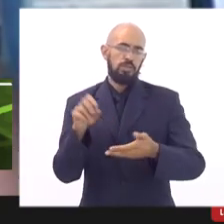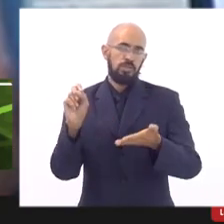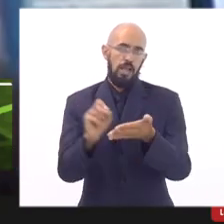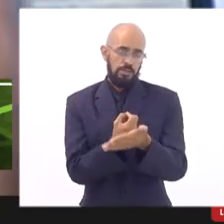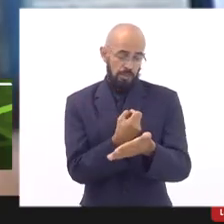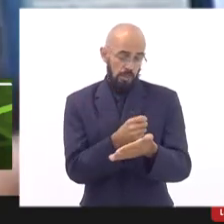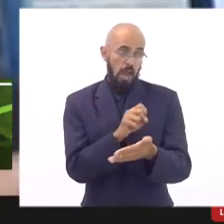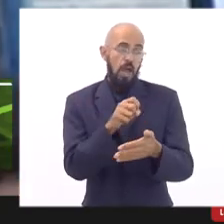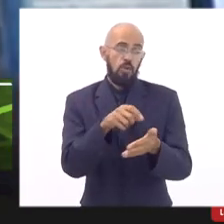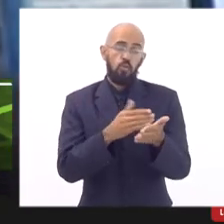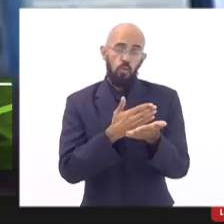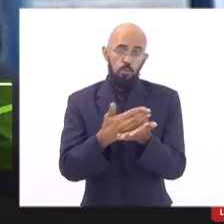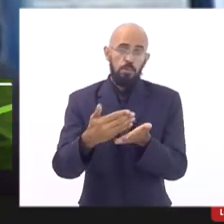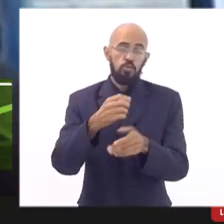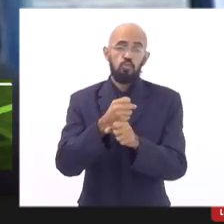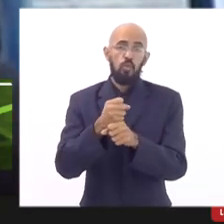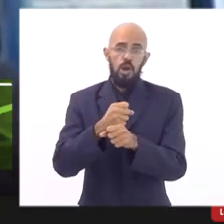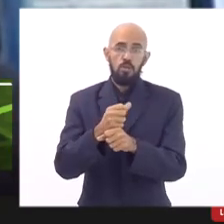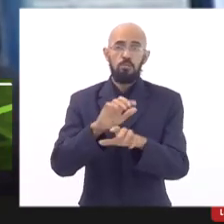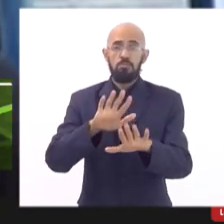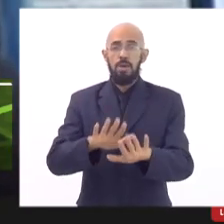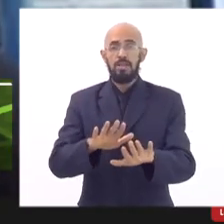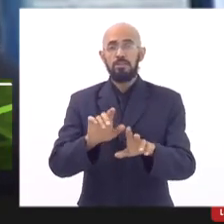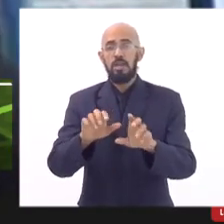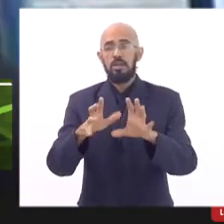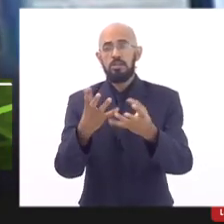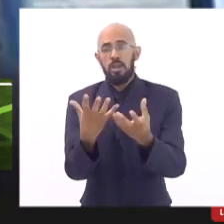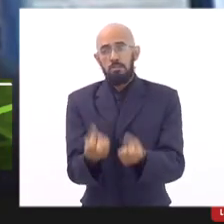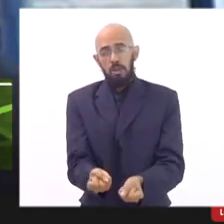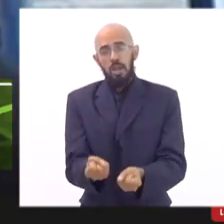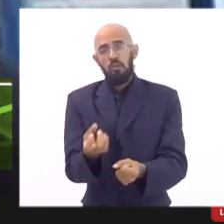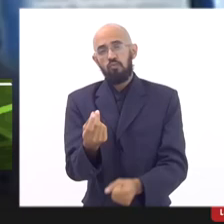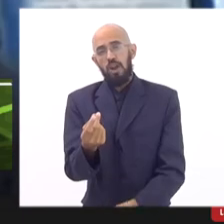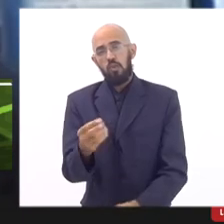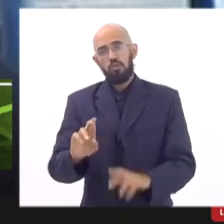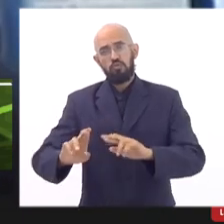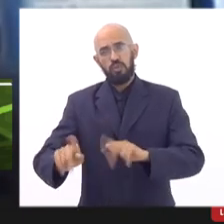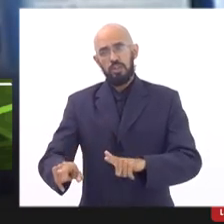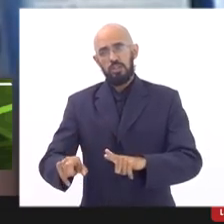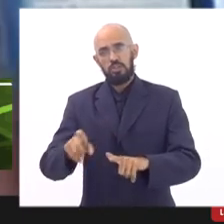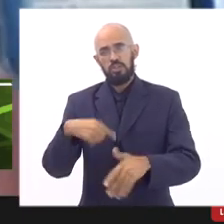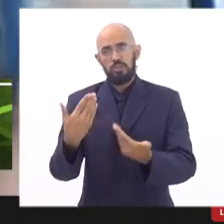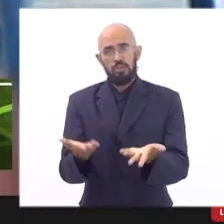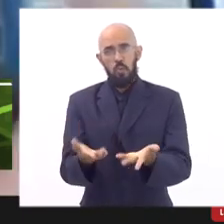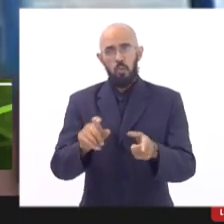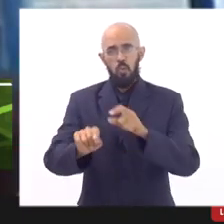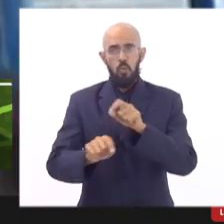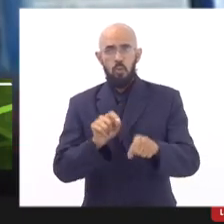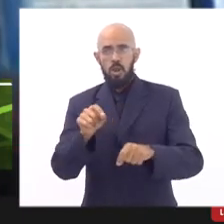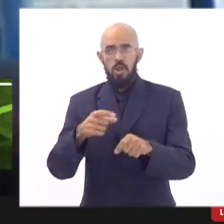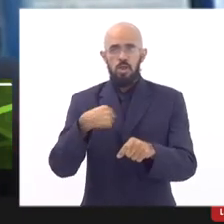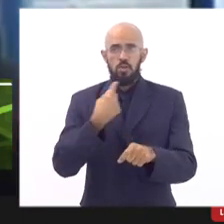termo no valor X mas receberam o valor Y então a gente fica meio nessa